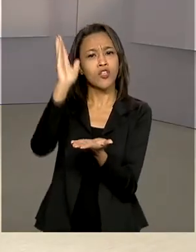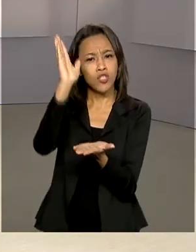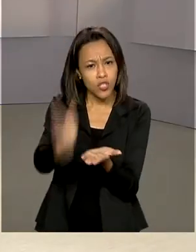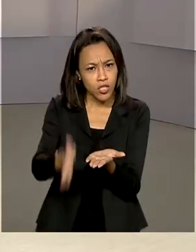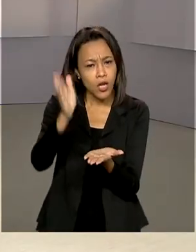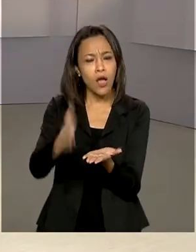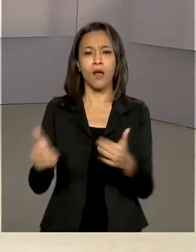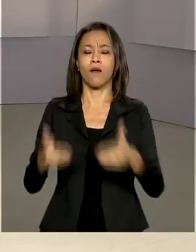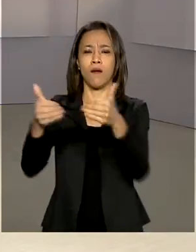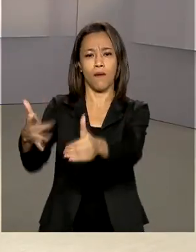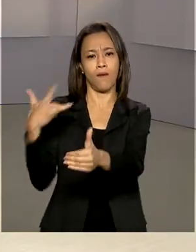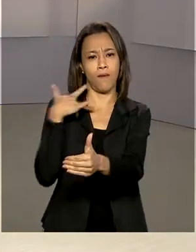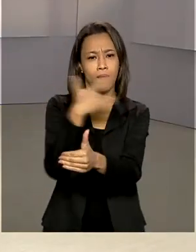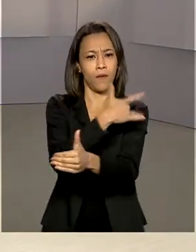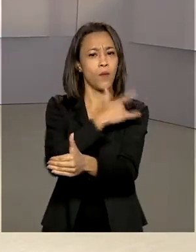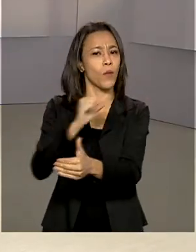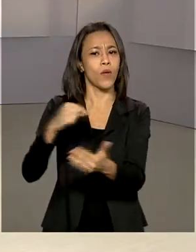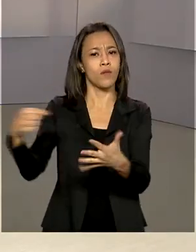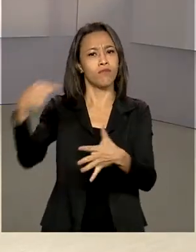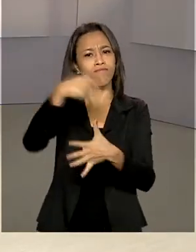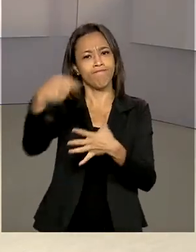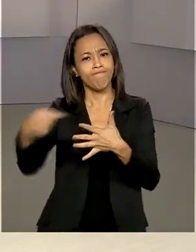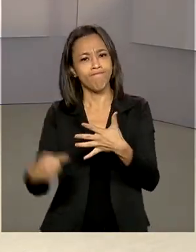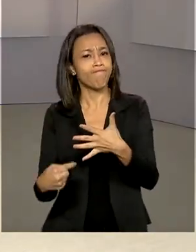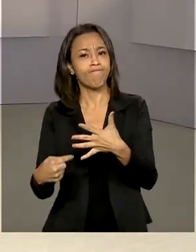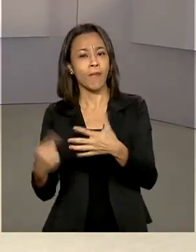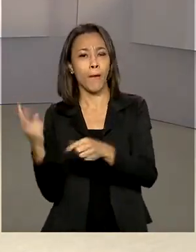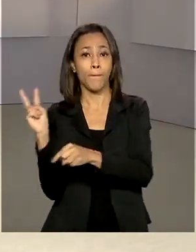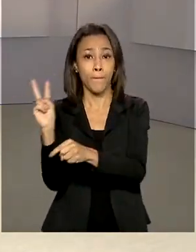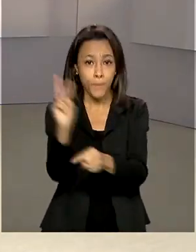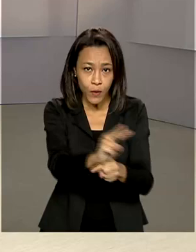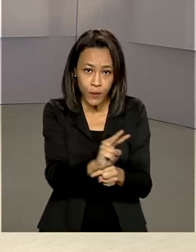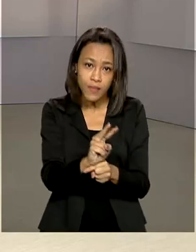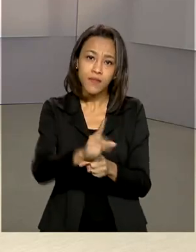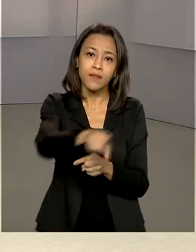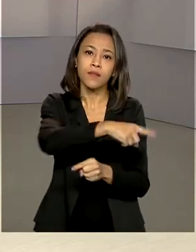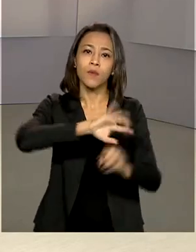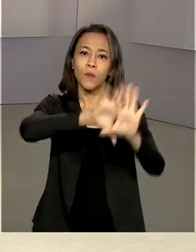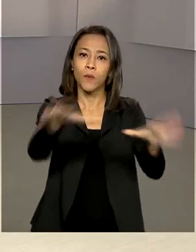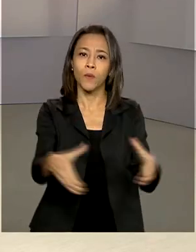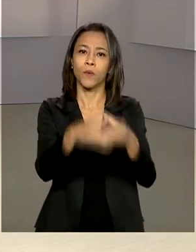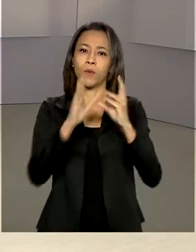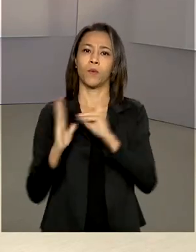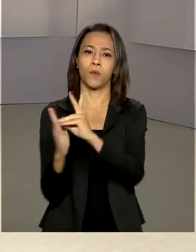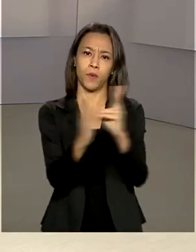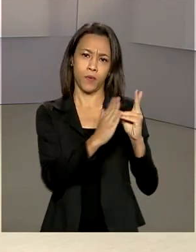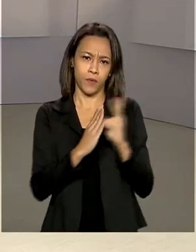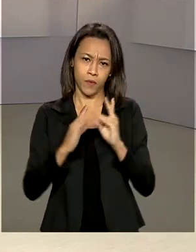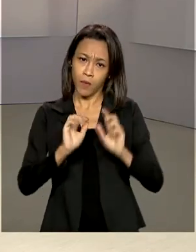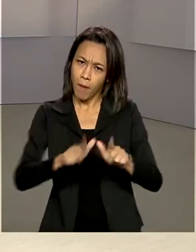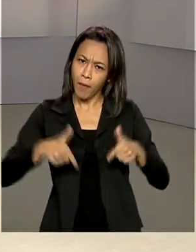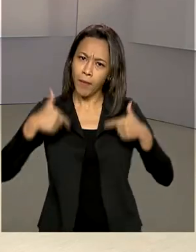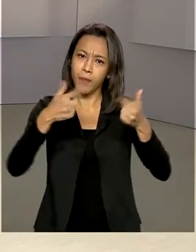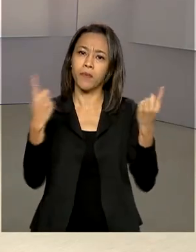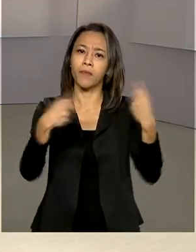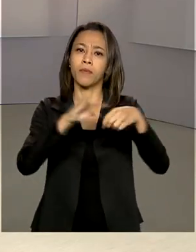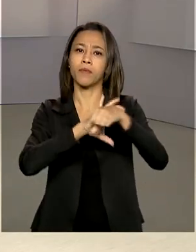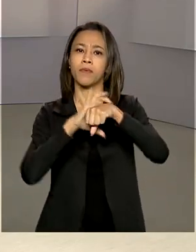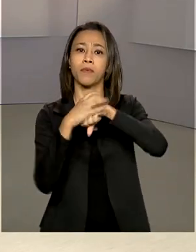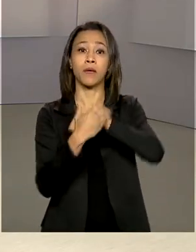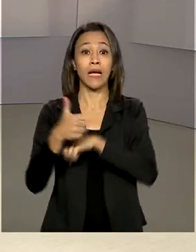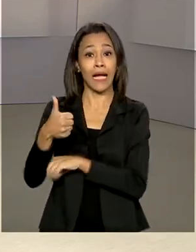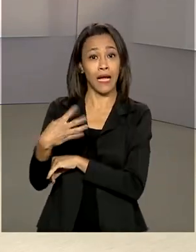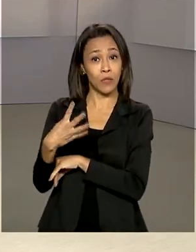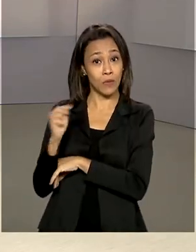Ministério da Saúde em ações de proteção aos indígenas no enfrentamento da Covid-19. 14 mil servidores,